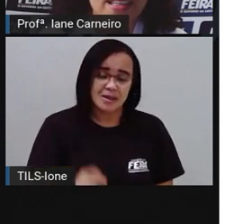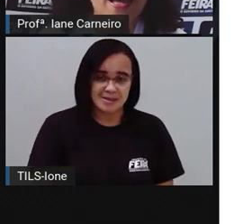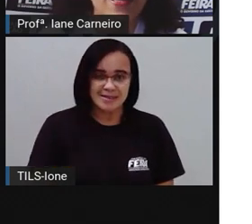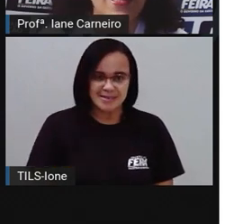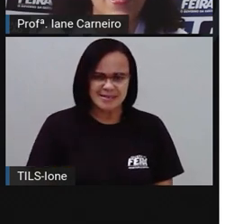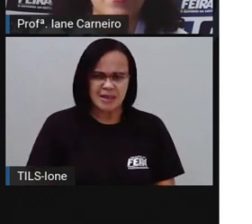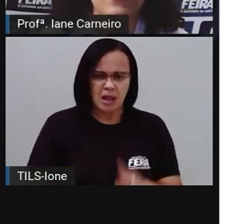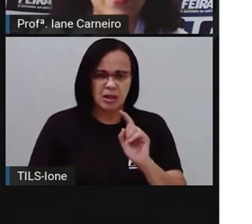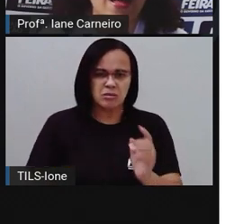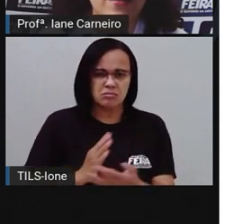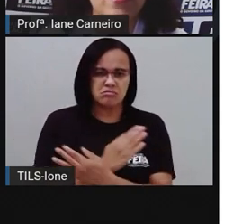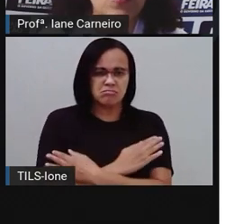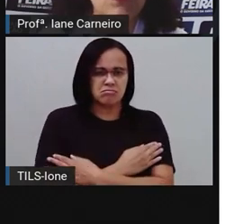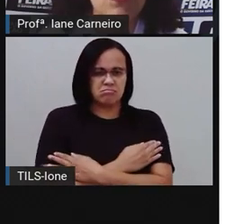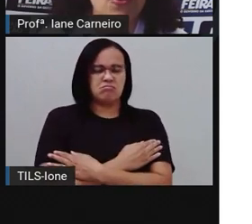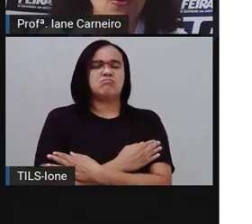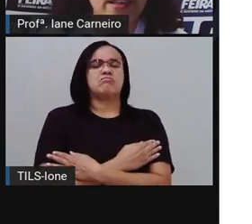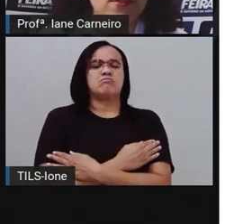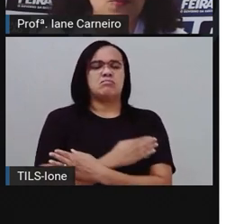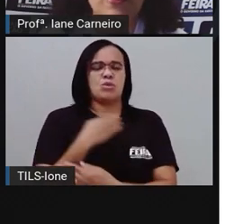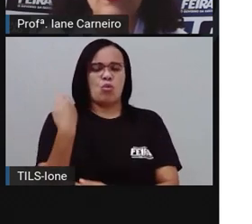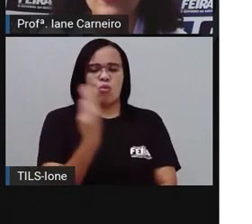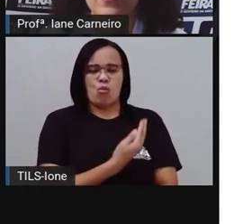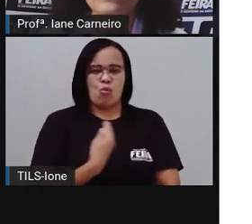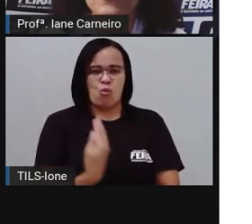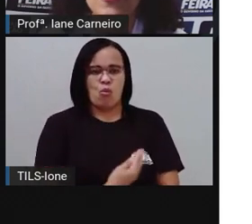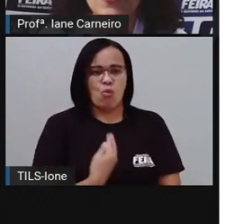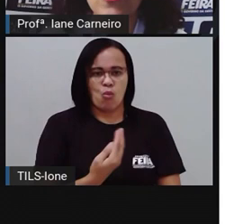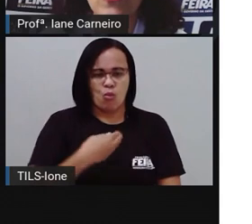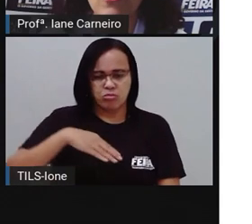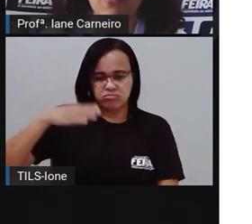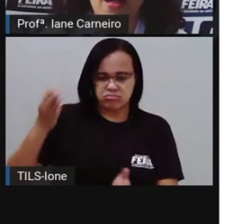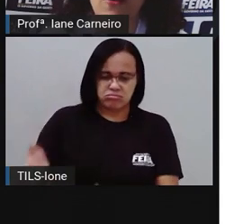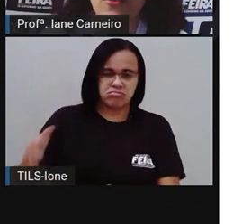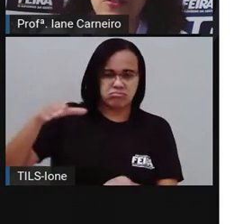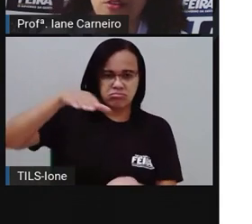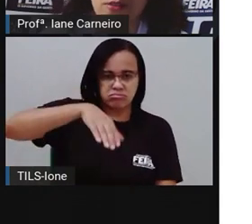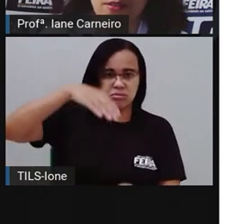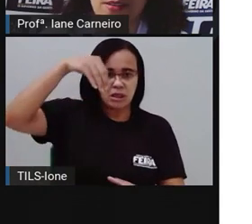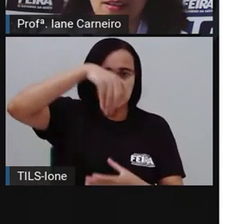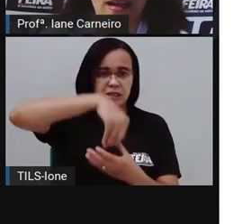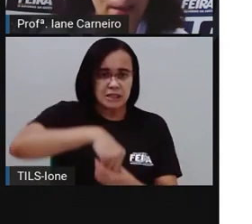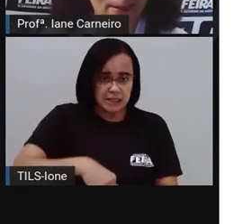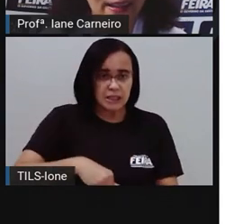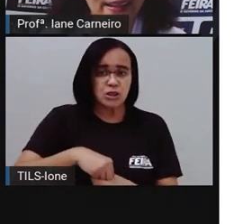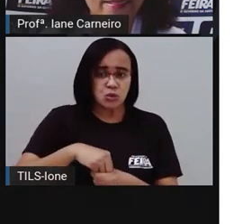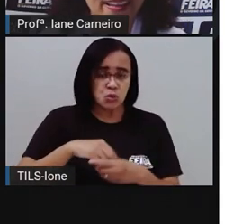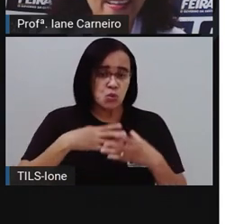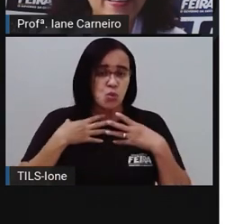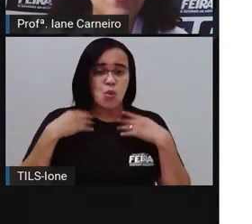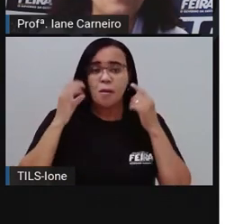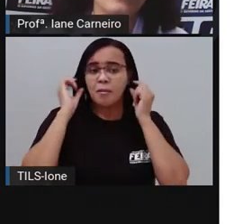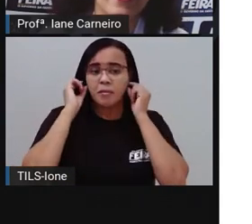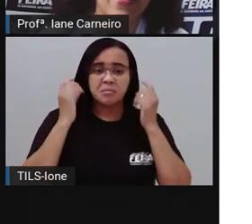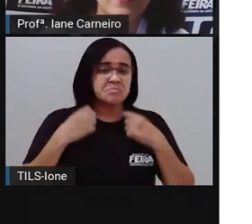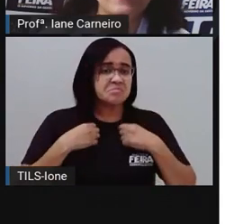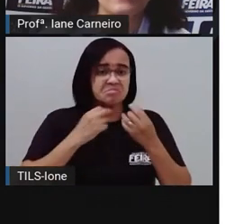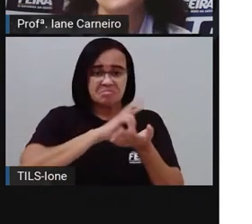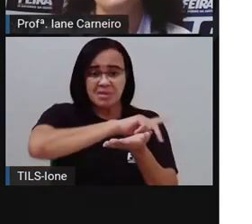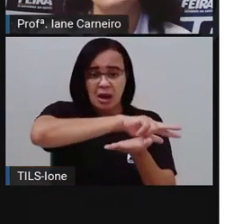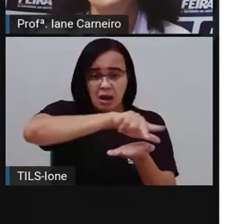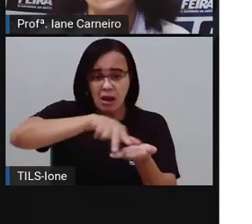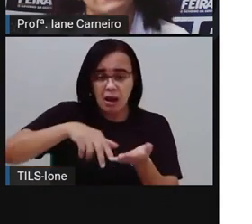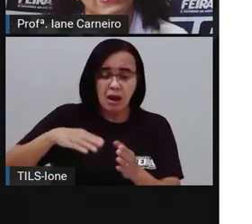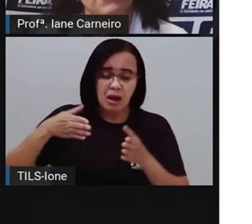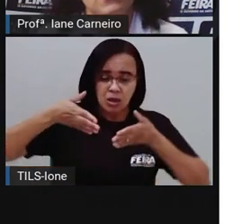múmias eram enterradas com joias, com bastante ouro. E qual é a cor do ouro? Amarelo, né? Porque eles